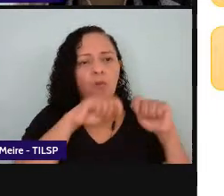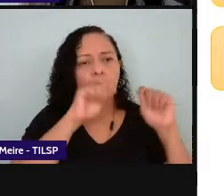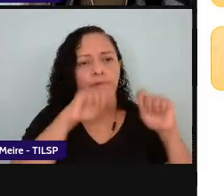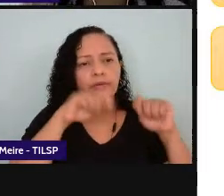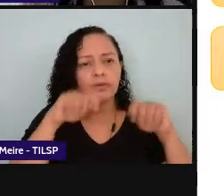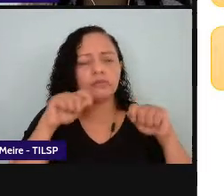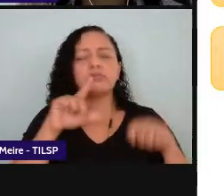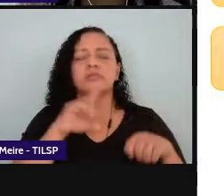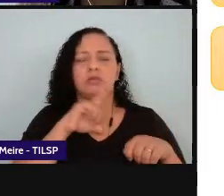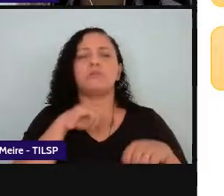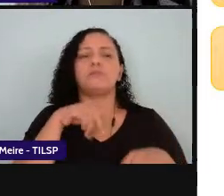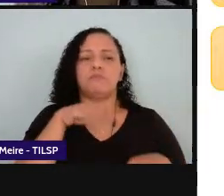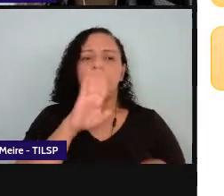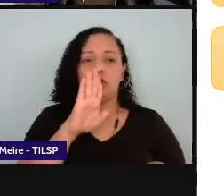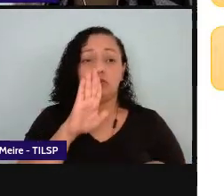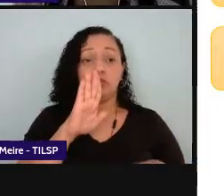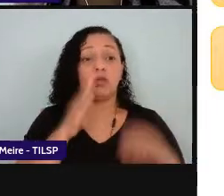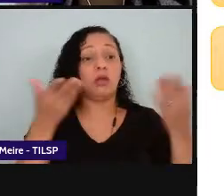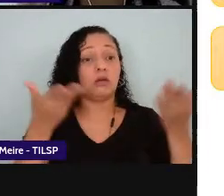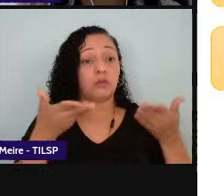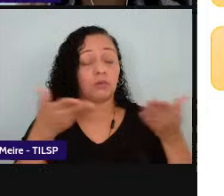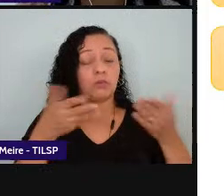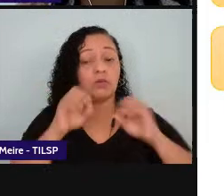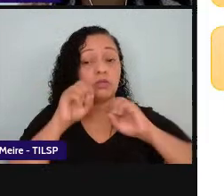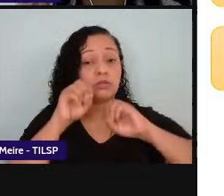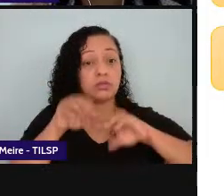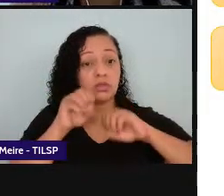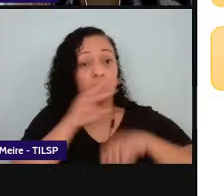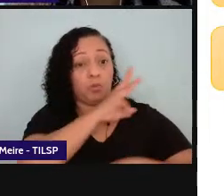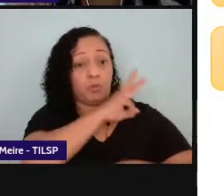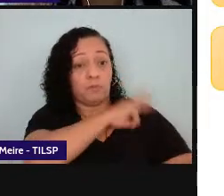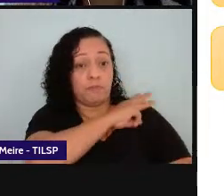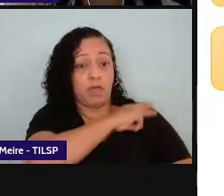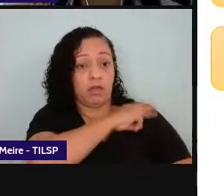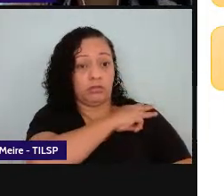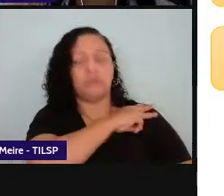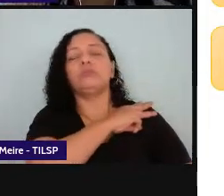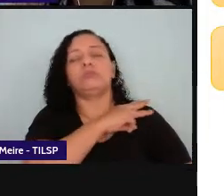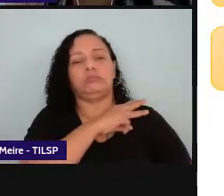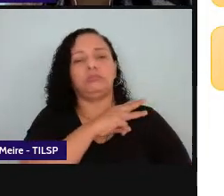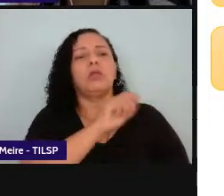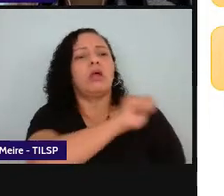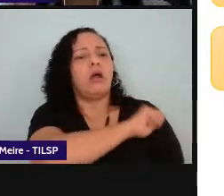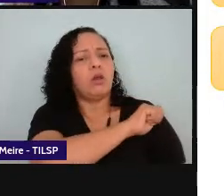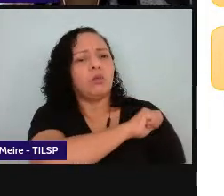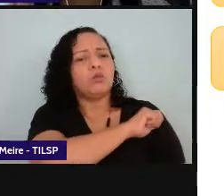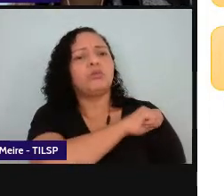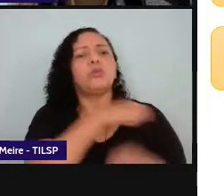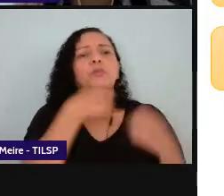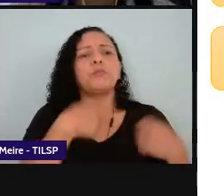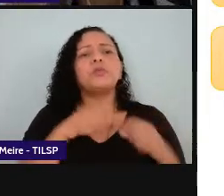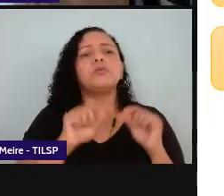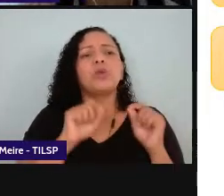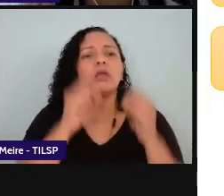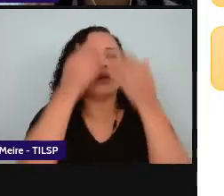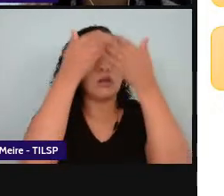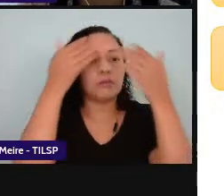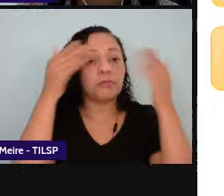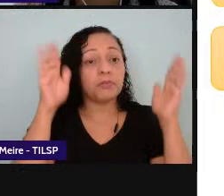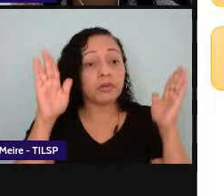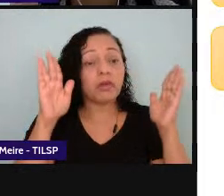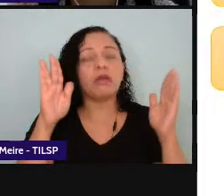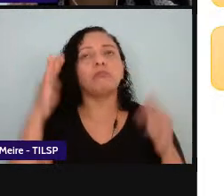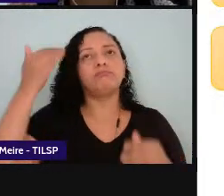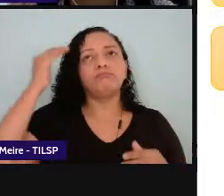progressivo agora no ensino médio é hora do estudante ampliar consolidar e aprofundar essas aprendizagens